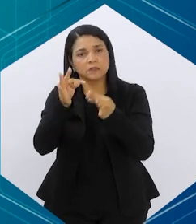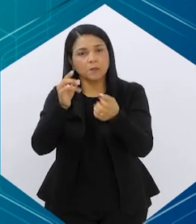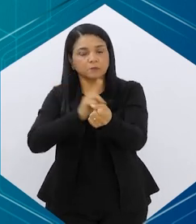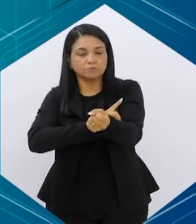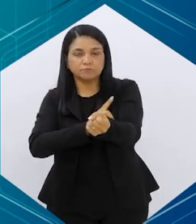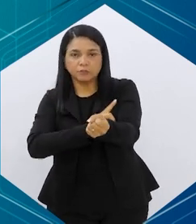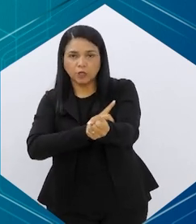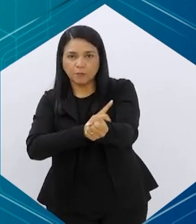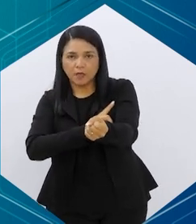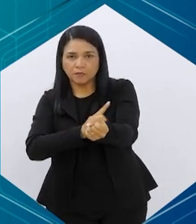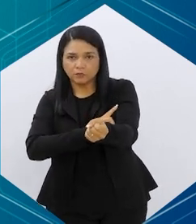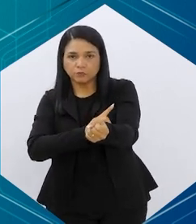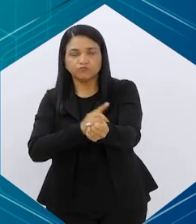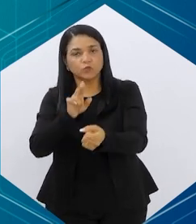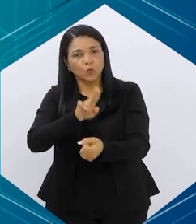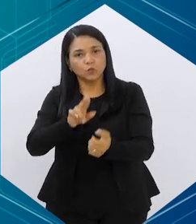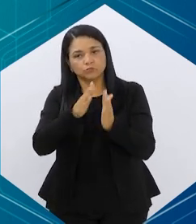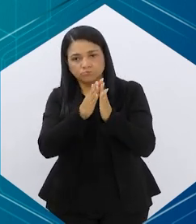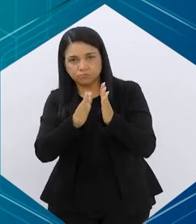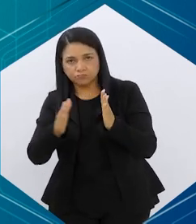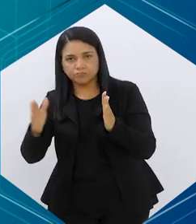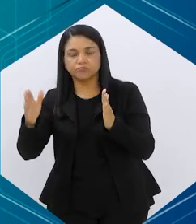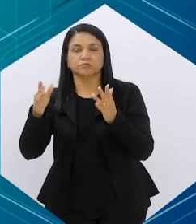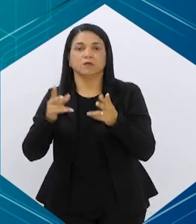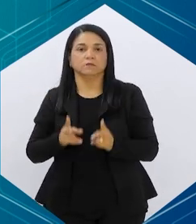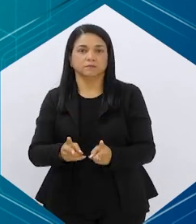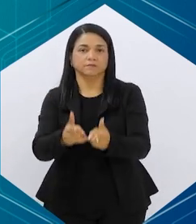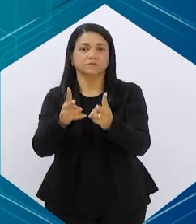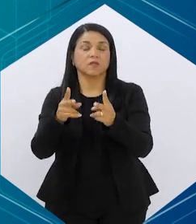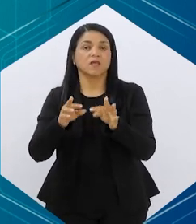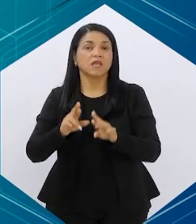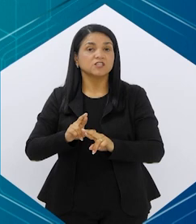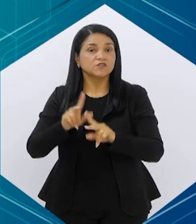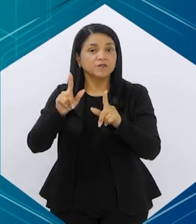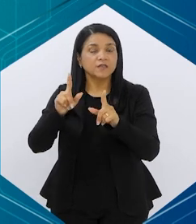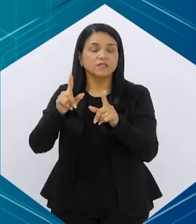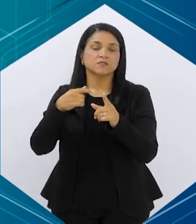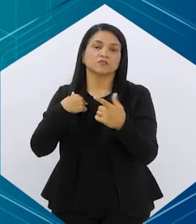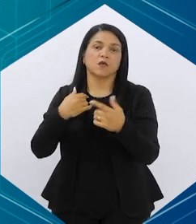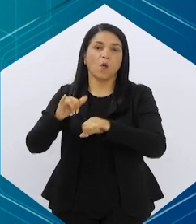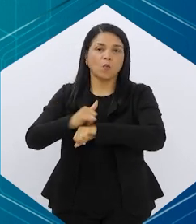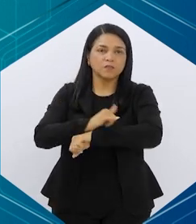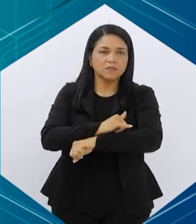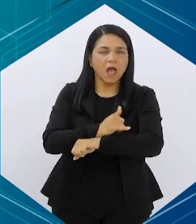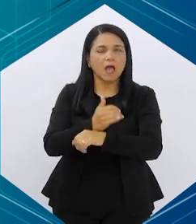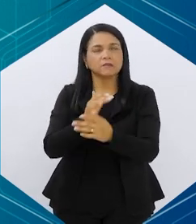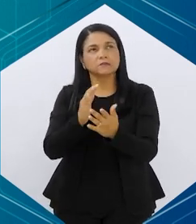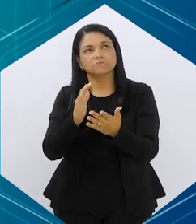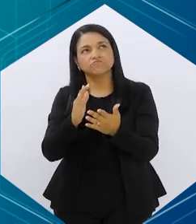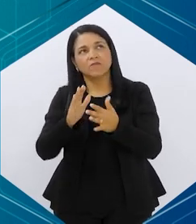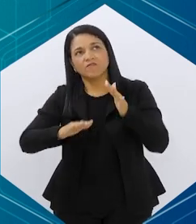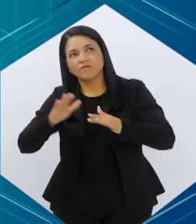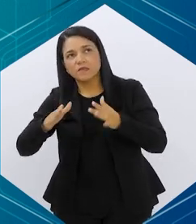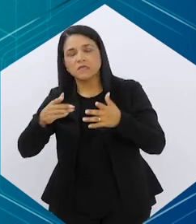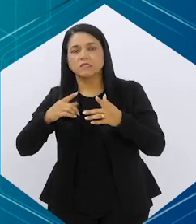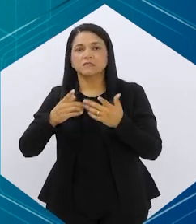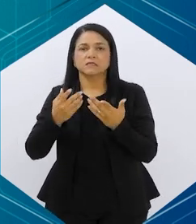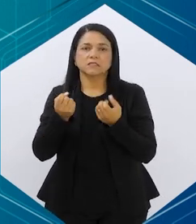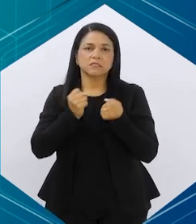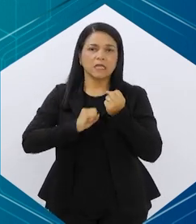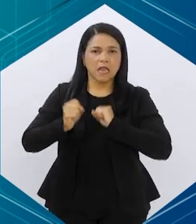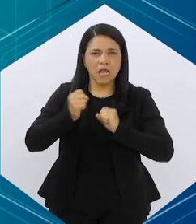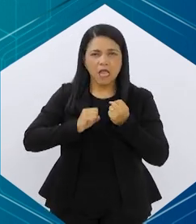Medicação de uso crônico. É diferente de um paciente que tem uma obesidade mutual, pós algum estresse familiar, pós